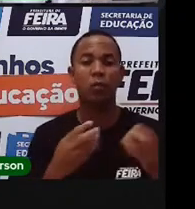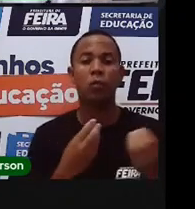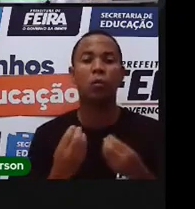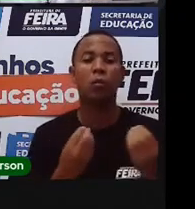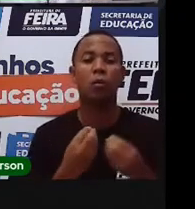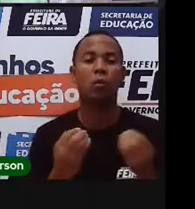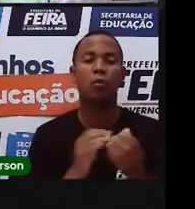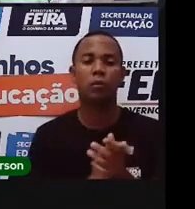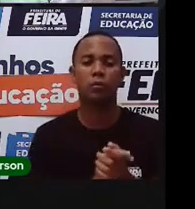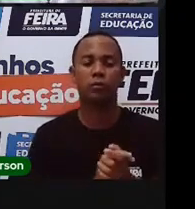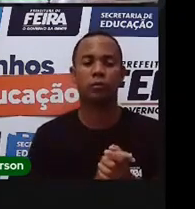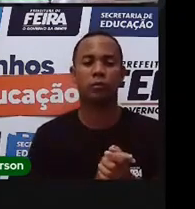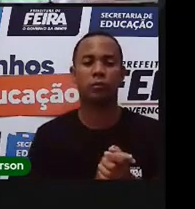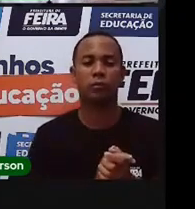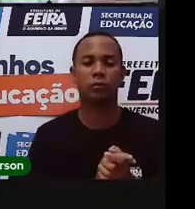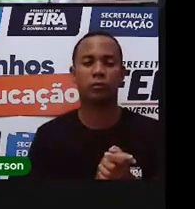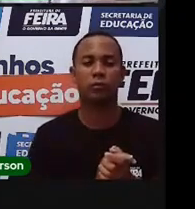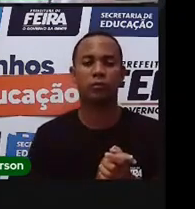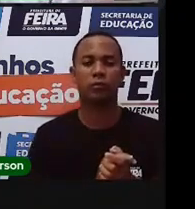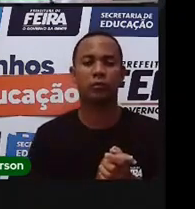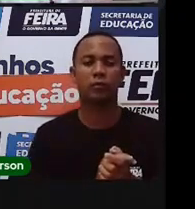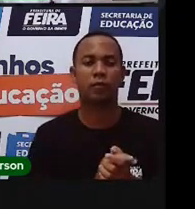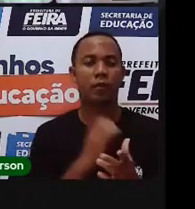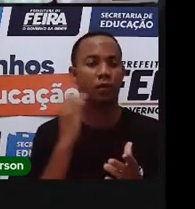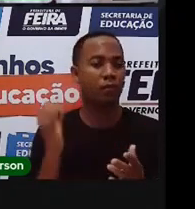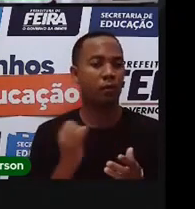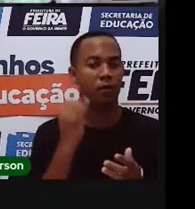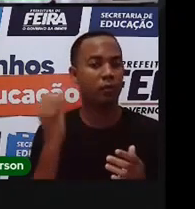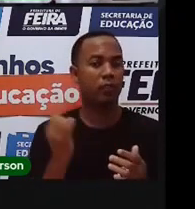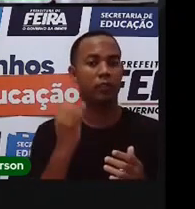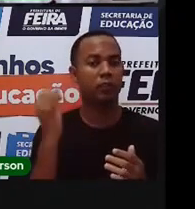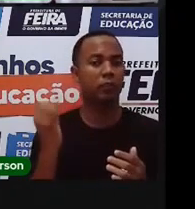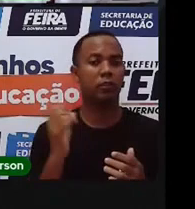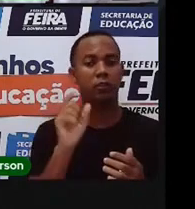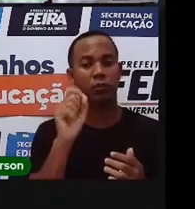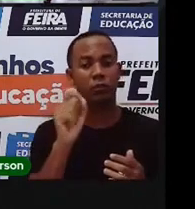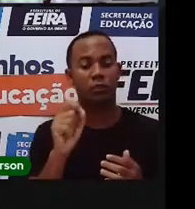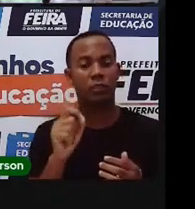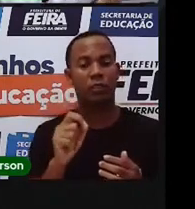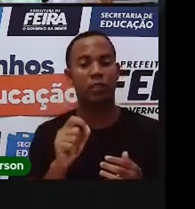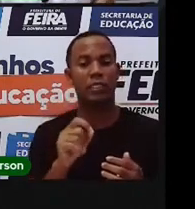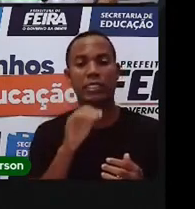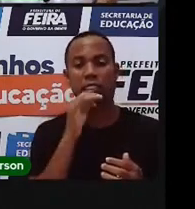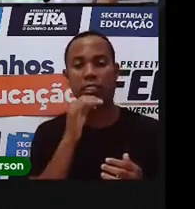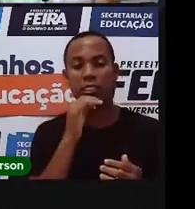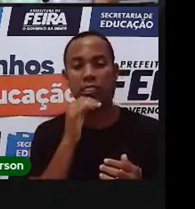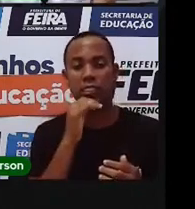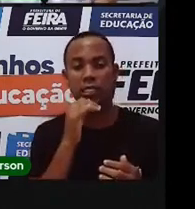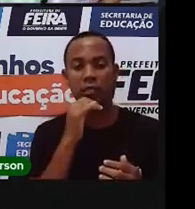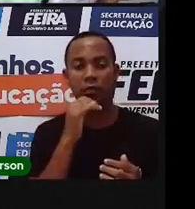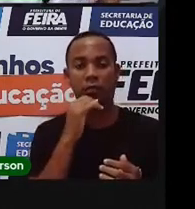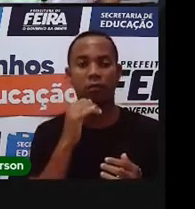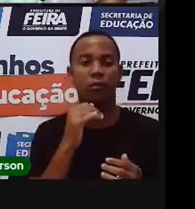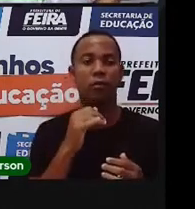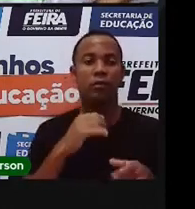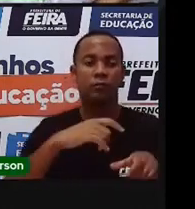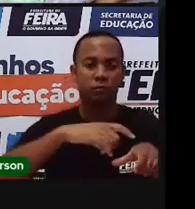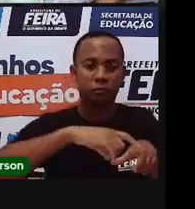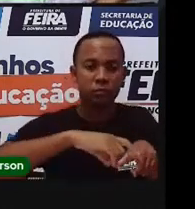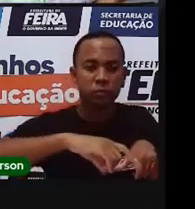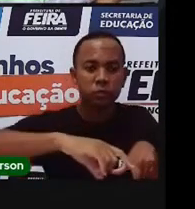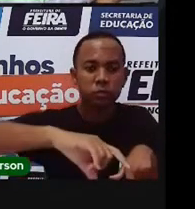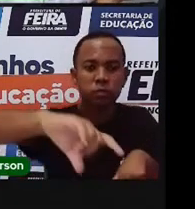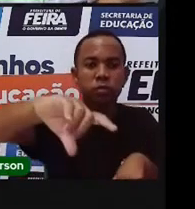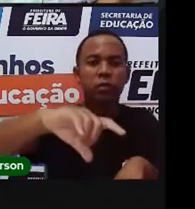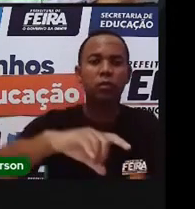um serviço público que é importante e essencial, é o saneamento básico. Mas, o que é o saneamento